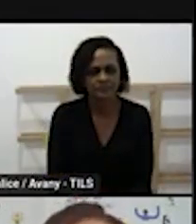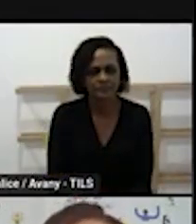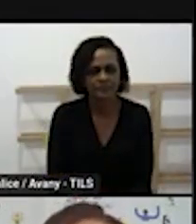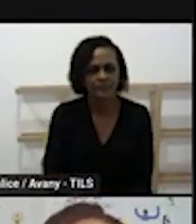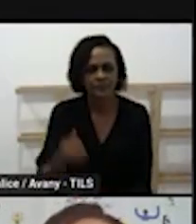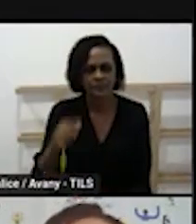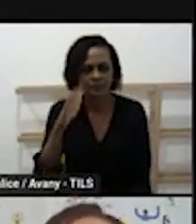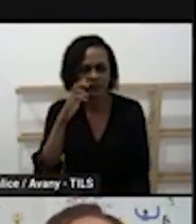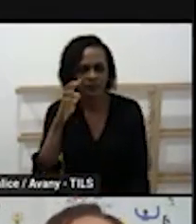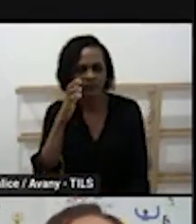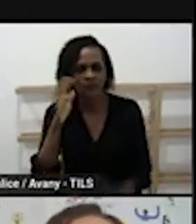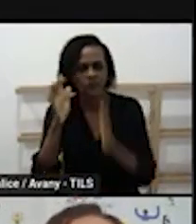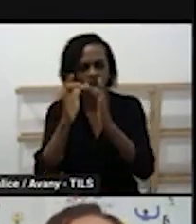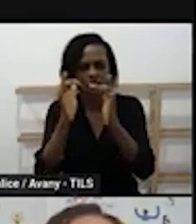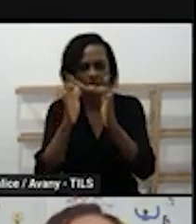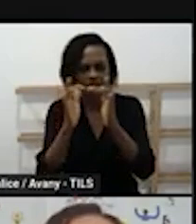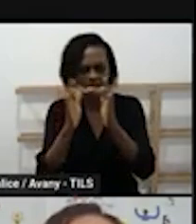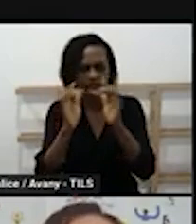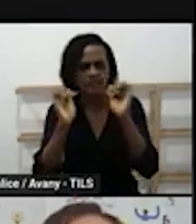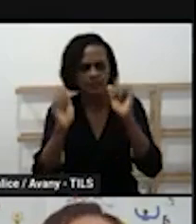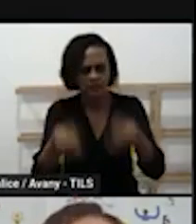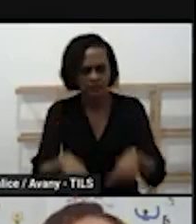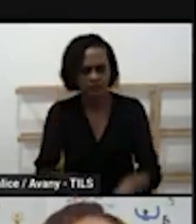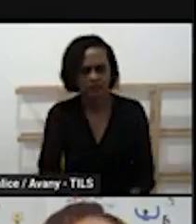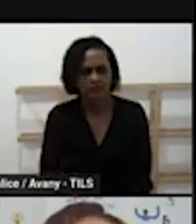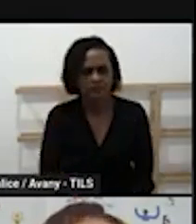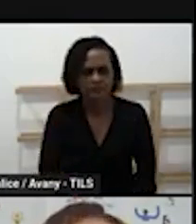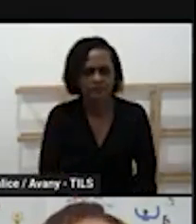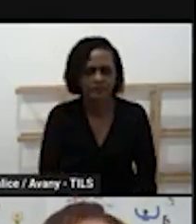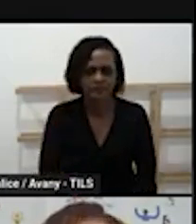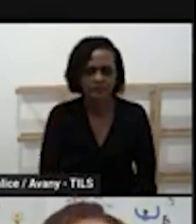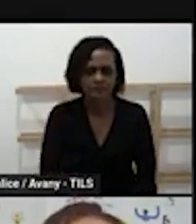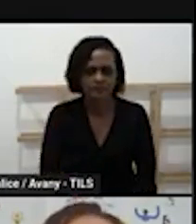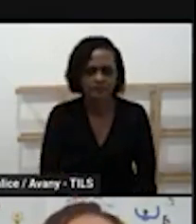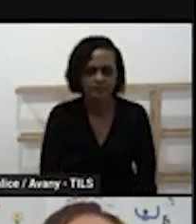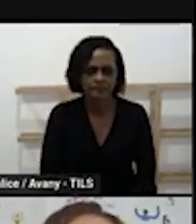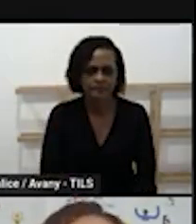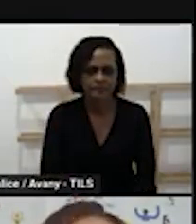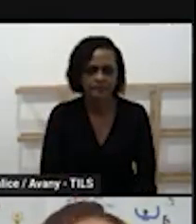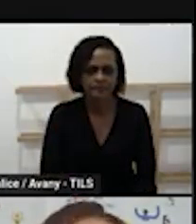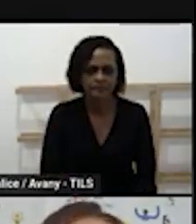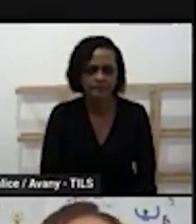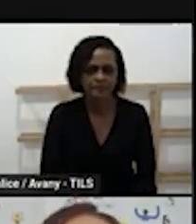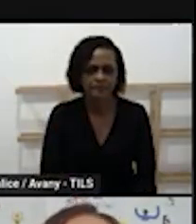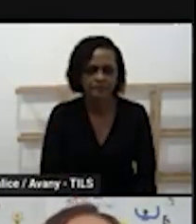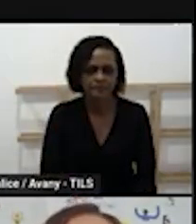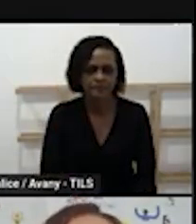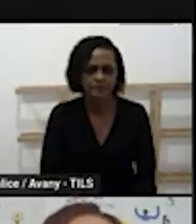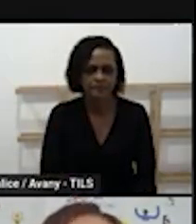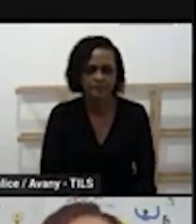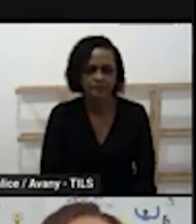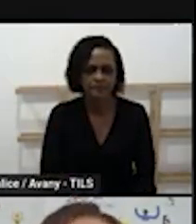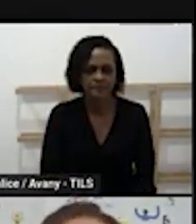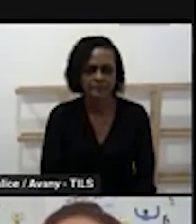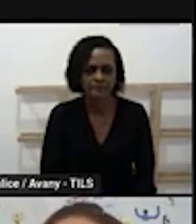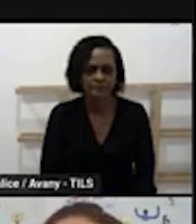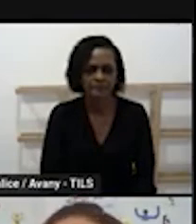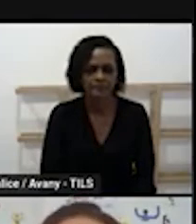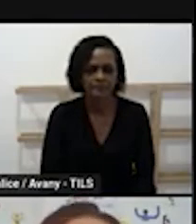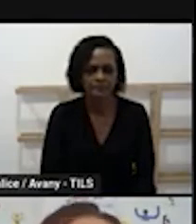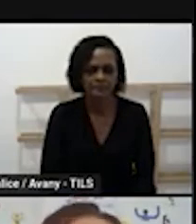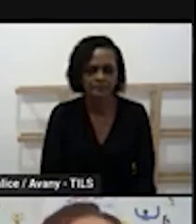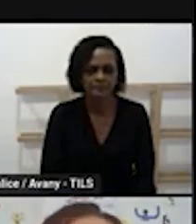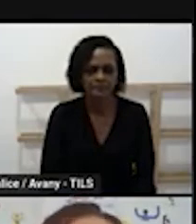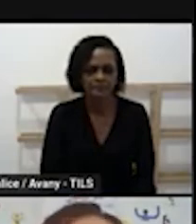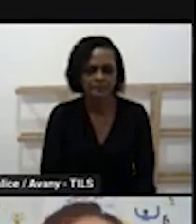Maria nossa chefe aqui da divisão de educação infantil e Adriana Simões que elas são responsáveis por